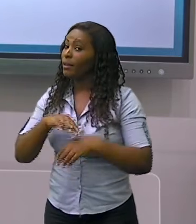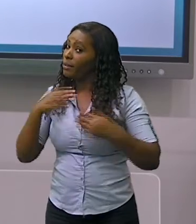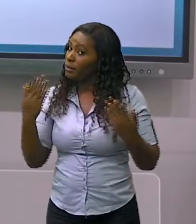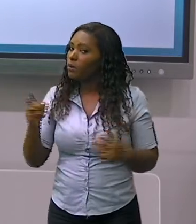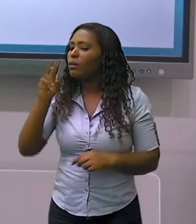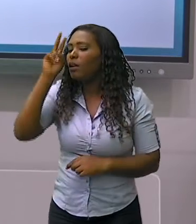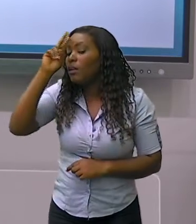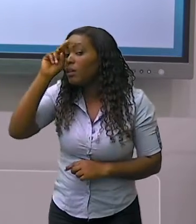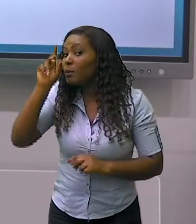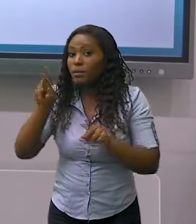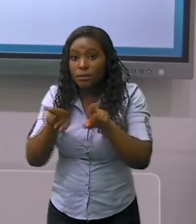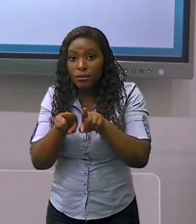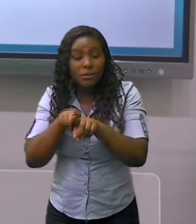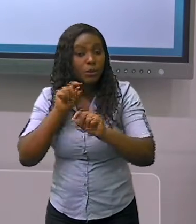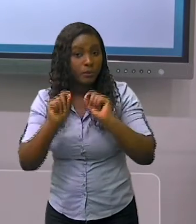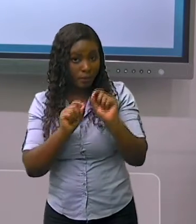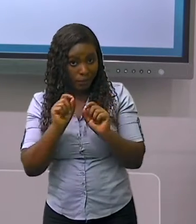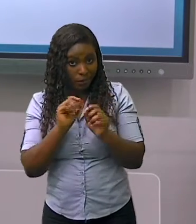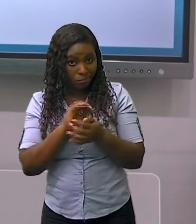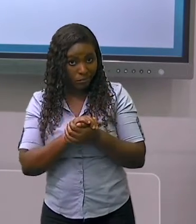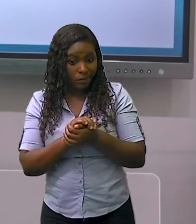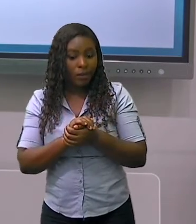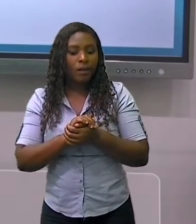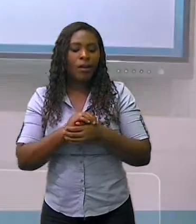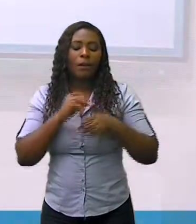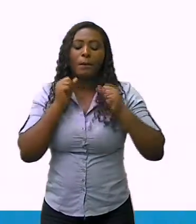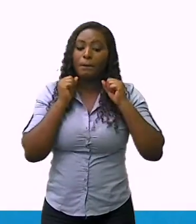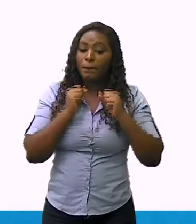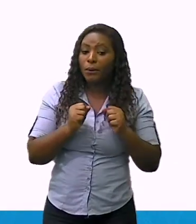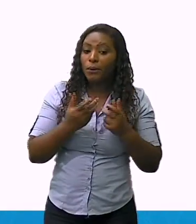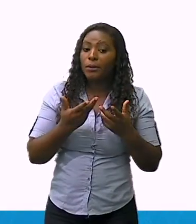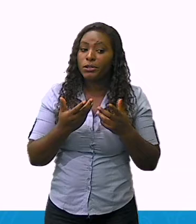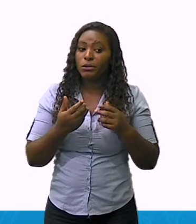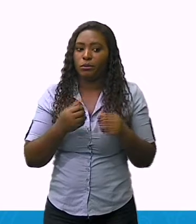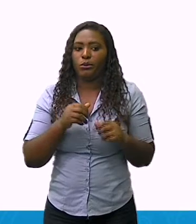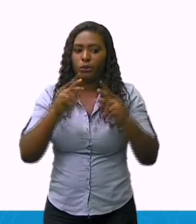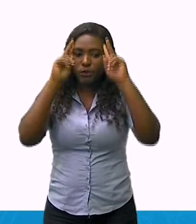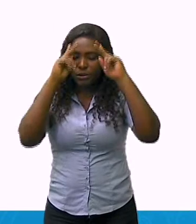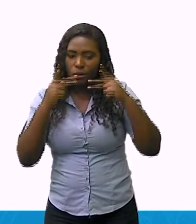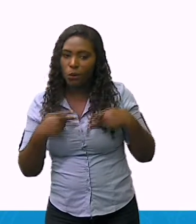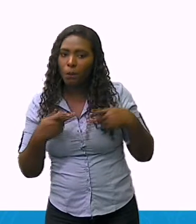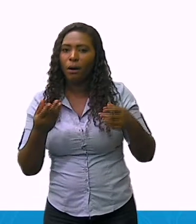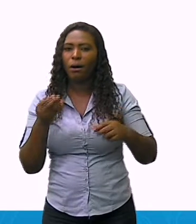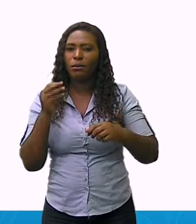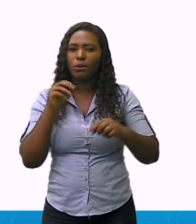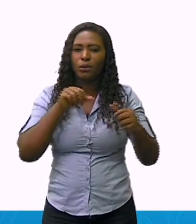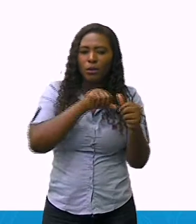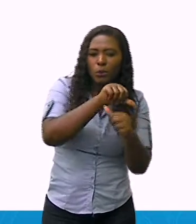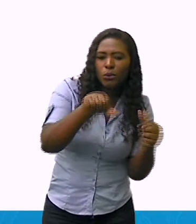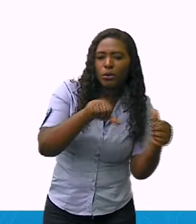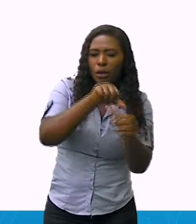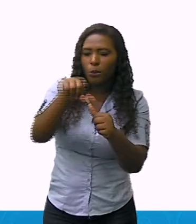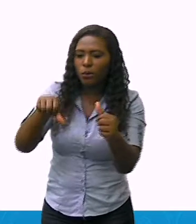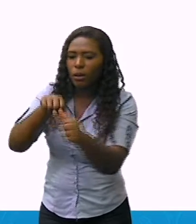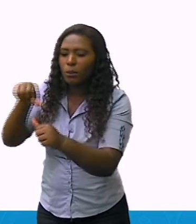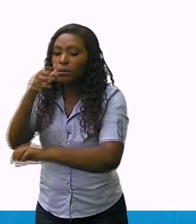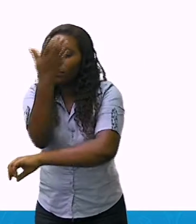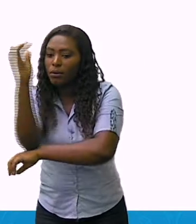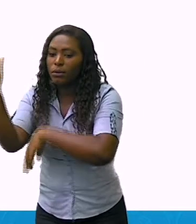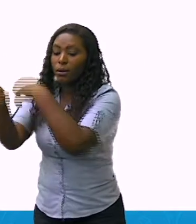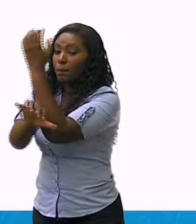É importante destacar que a paisagem, ela sempre se modifica. Cada